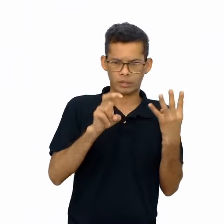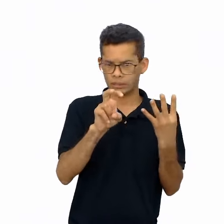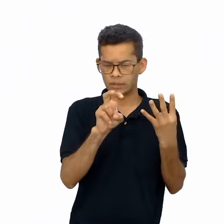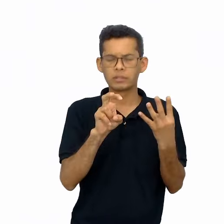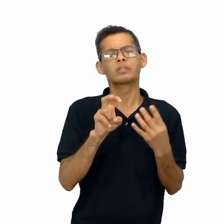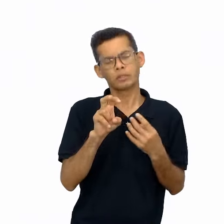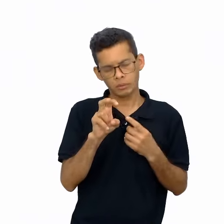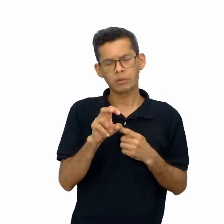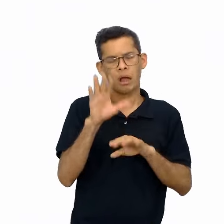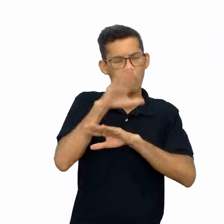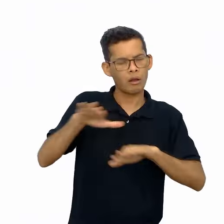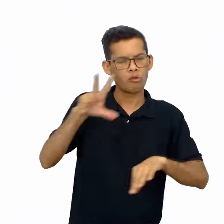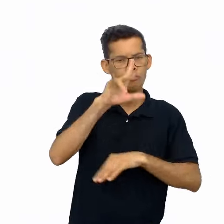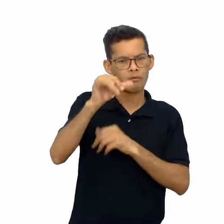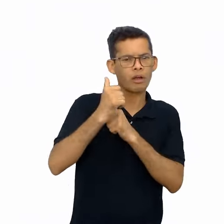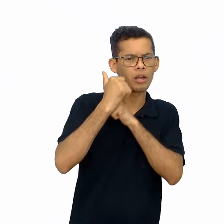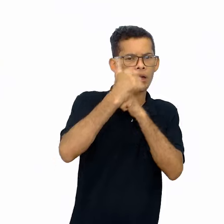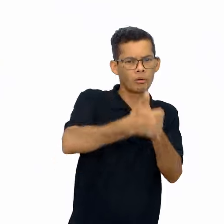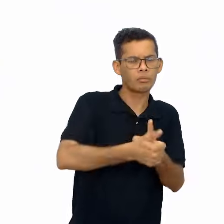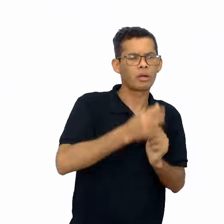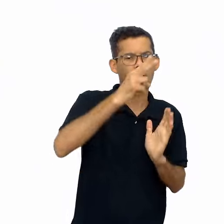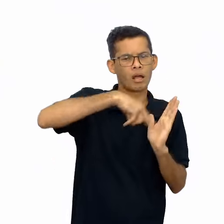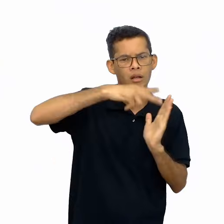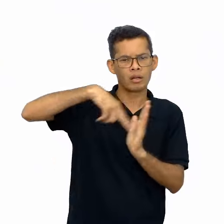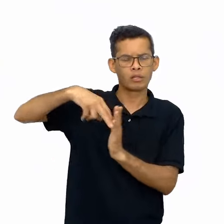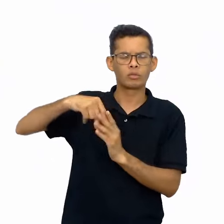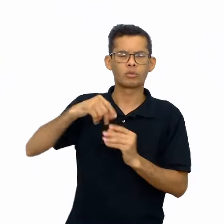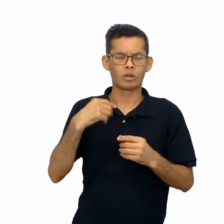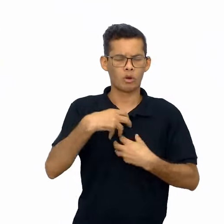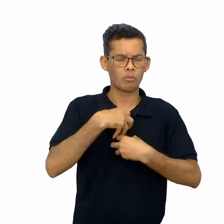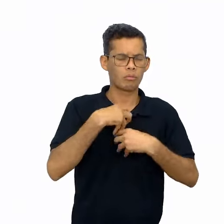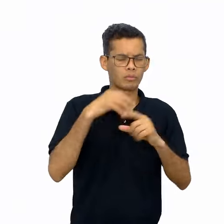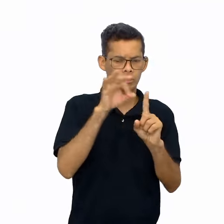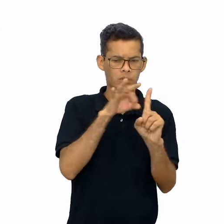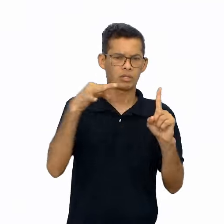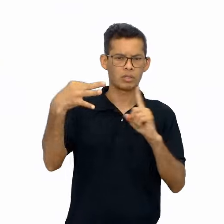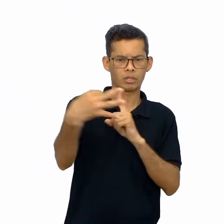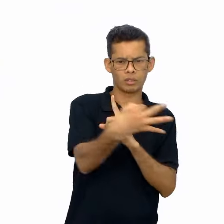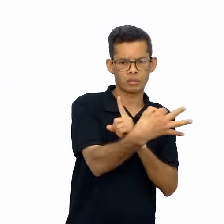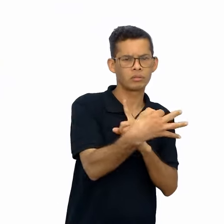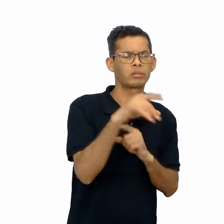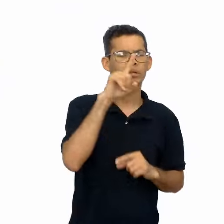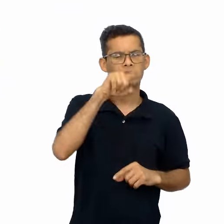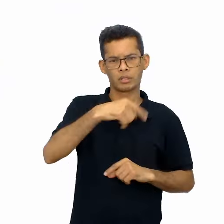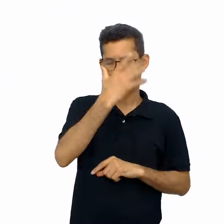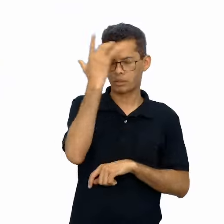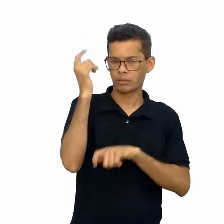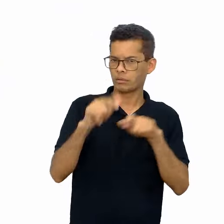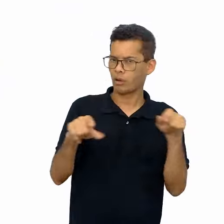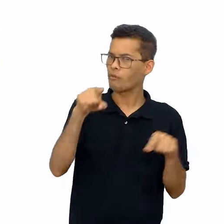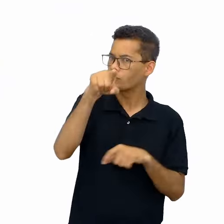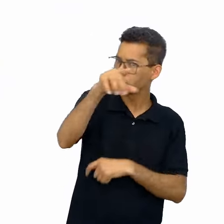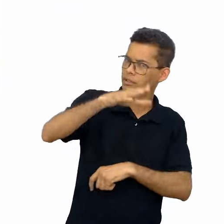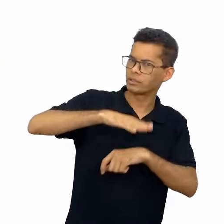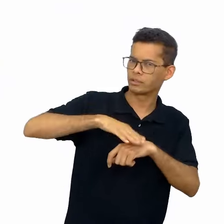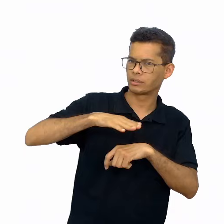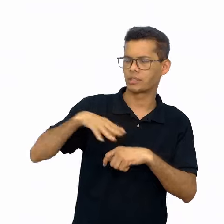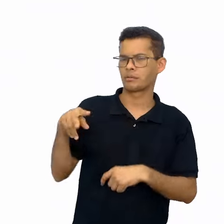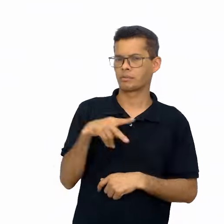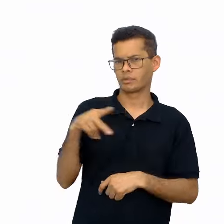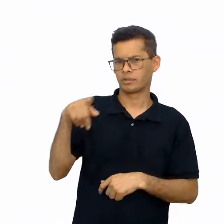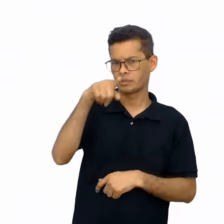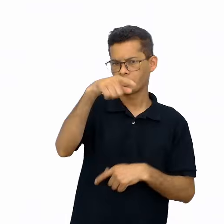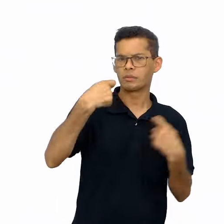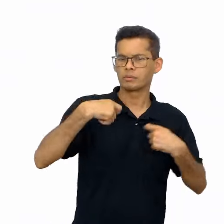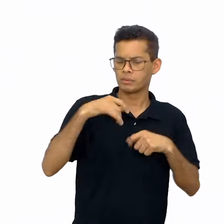acompanharão a leitura colaborativa de outro ponto, o devedor. Mais uma vez, você, professor, professora,